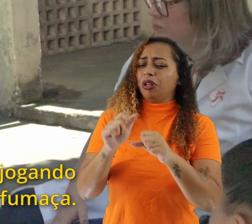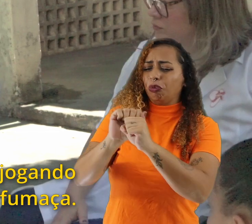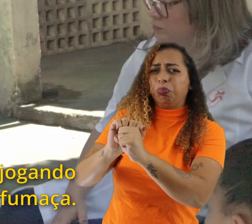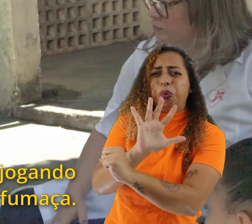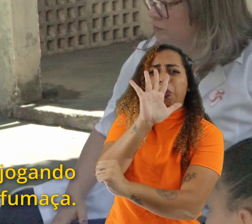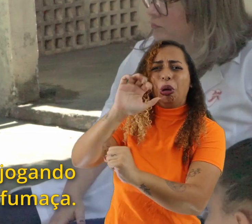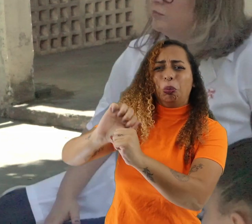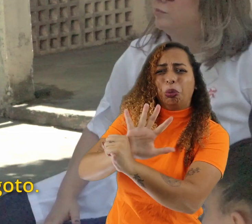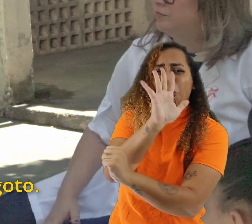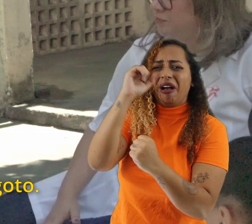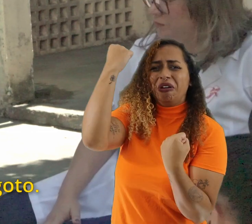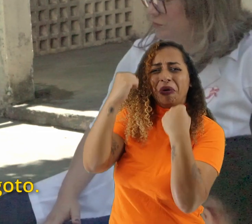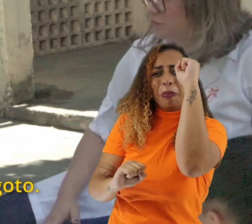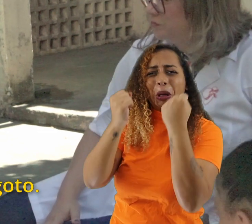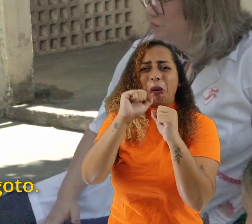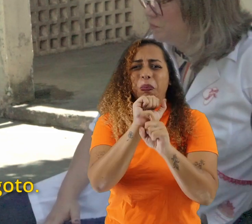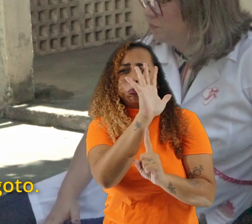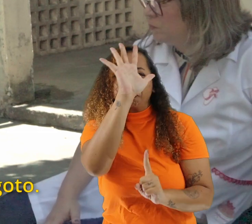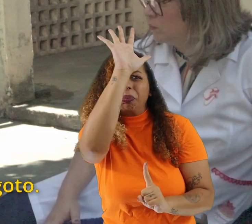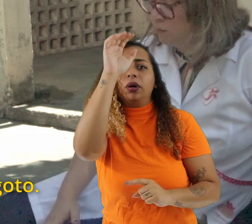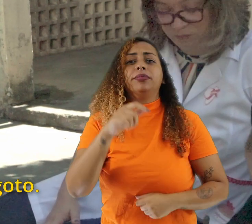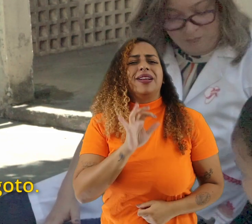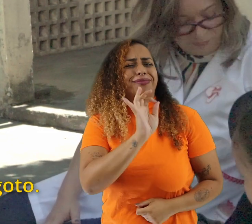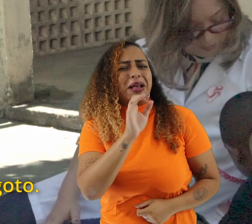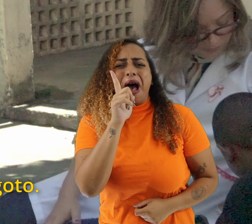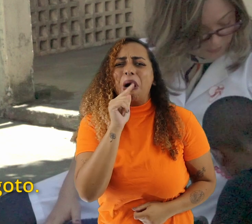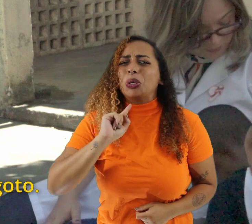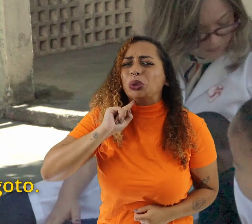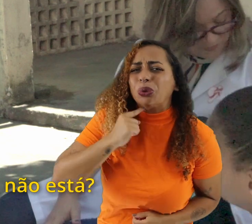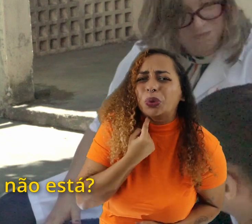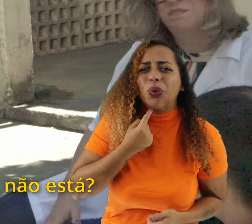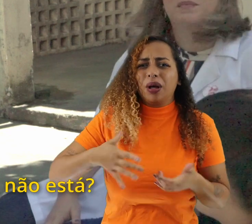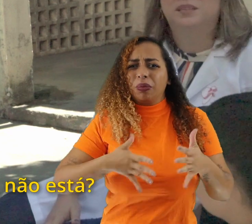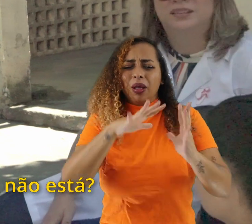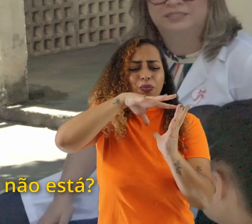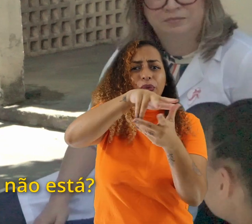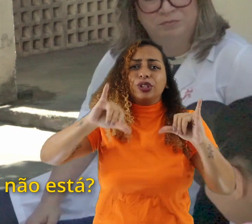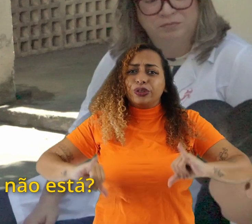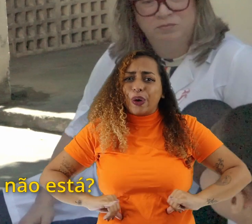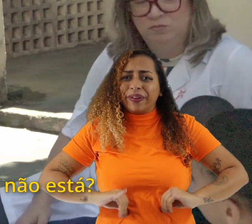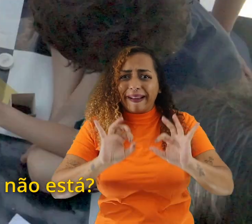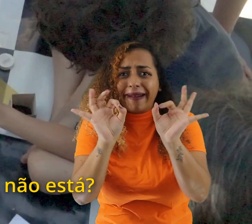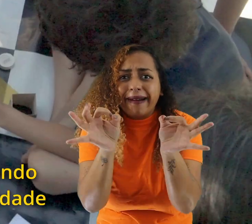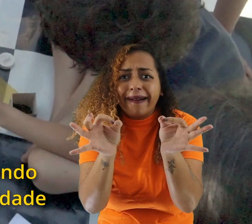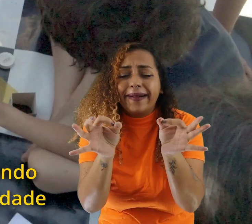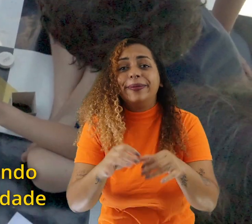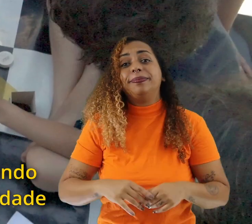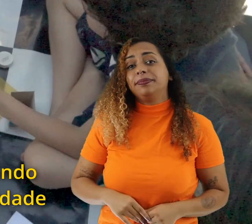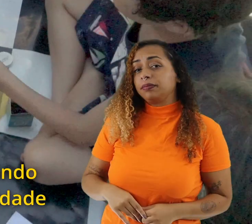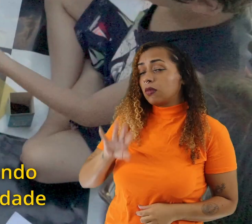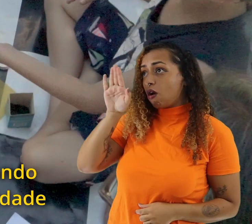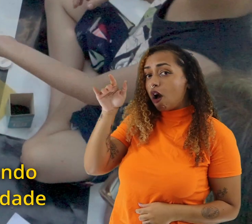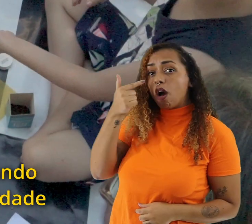fábrica, fumaça, esgoto. A natureza está sofrendo, não está? A gente